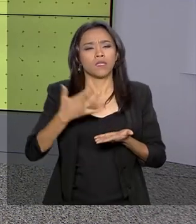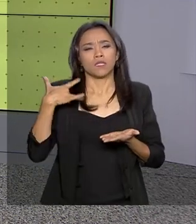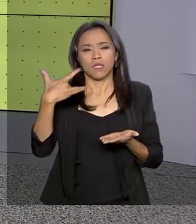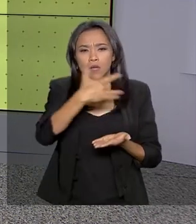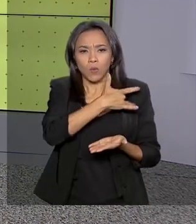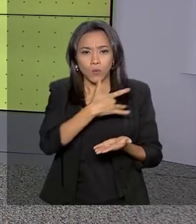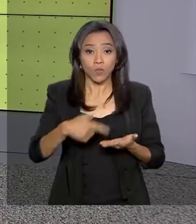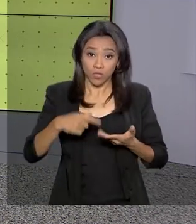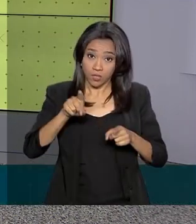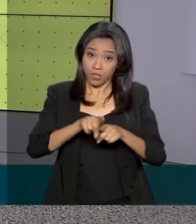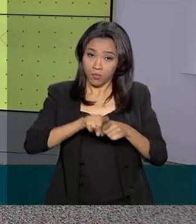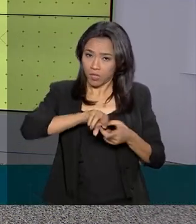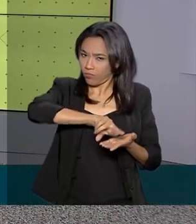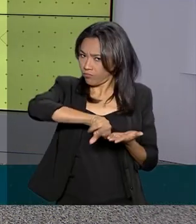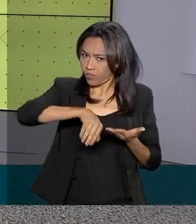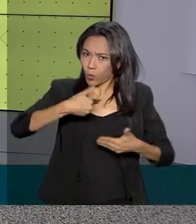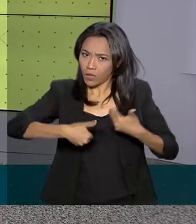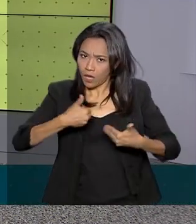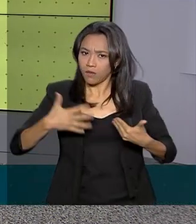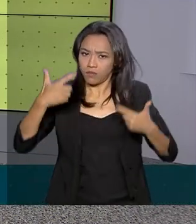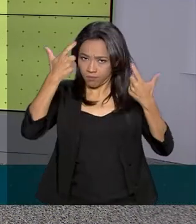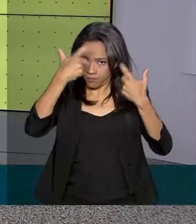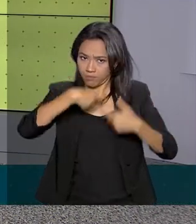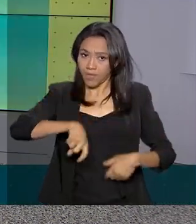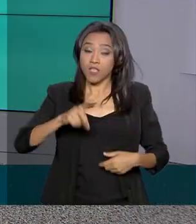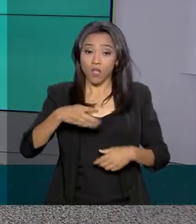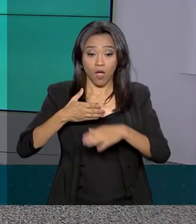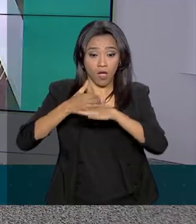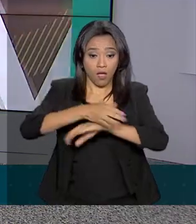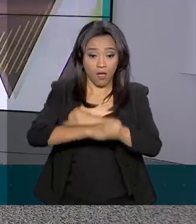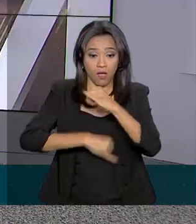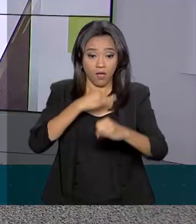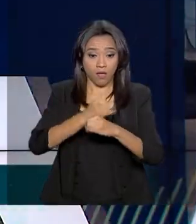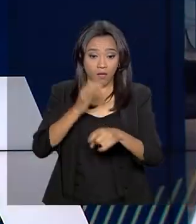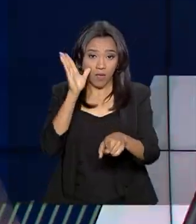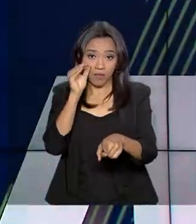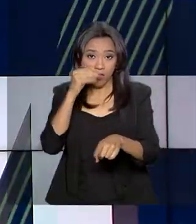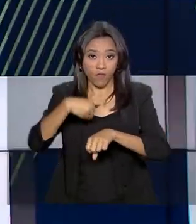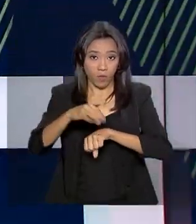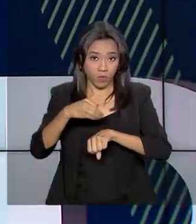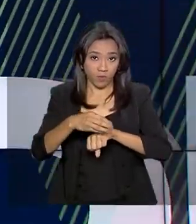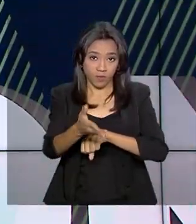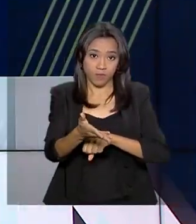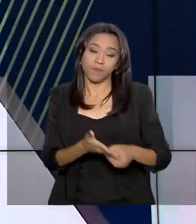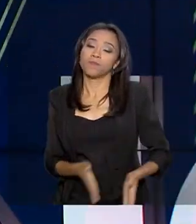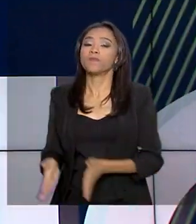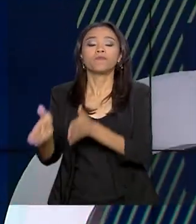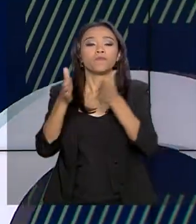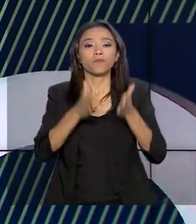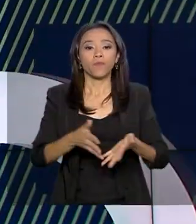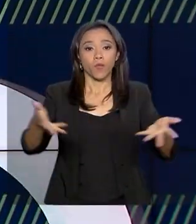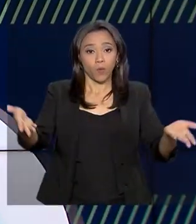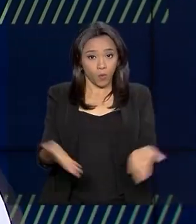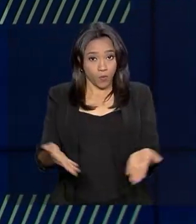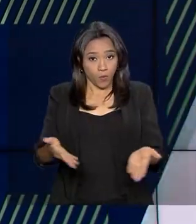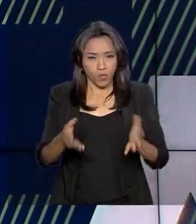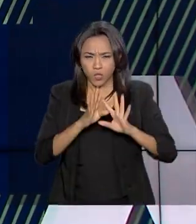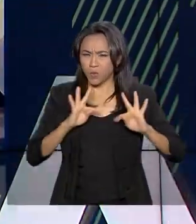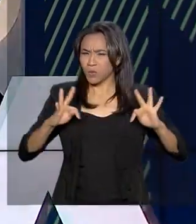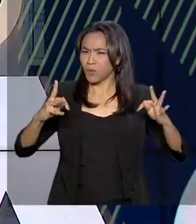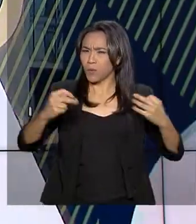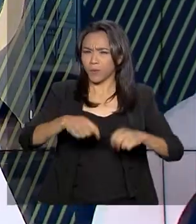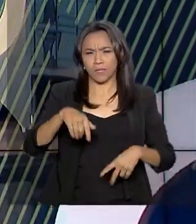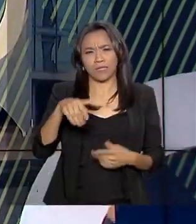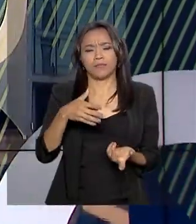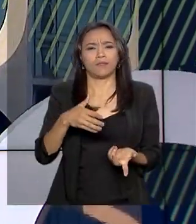pessoais. Para conferir todos os detalhes, é só acessar o site do IBGE. A partir de hoje, todas as